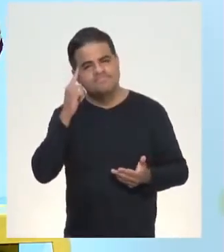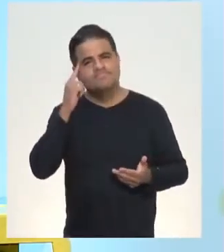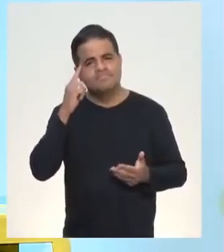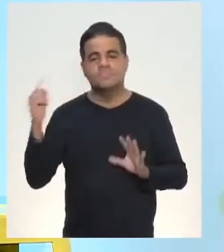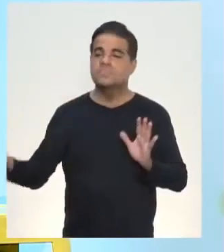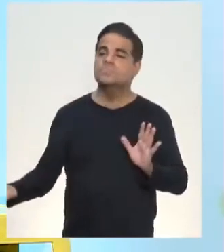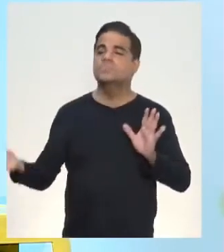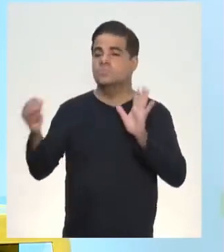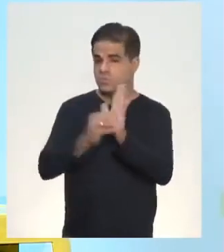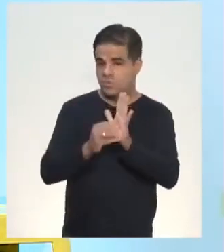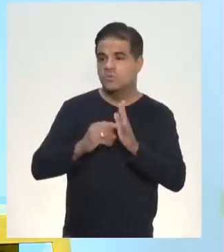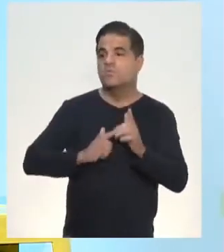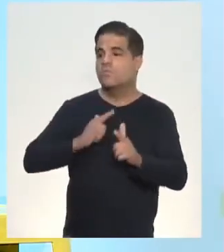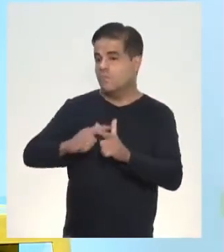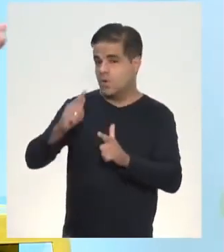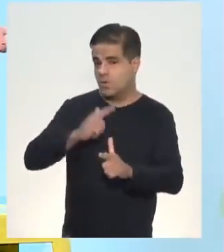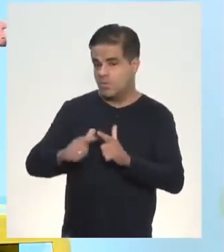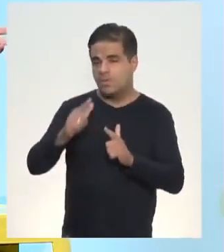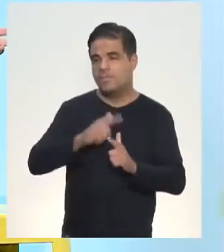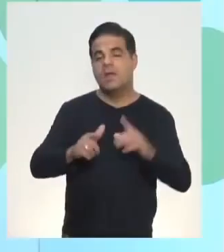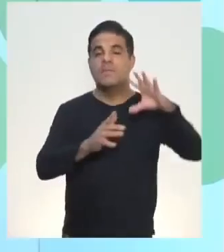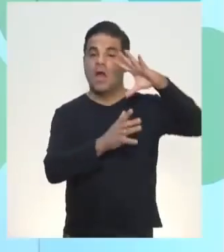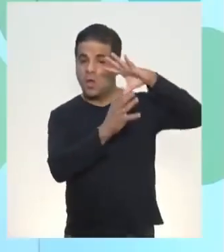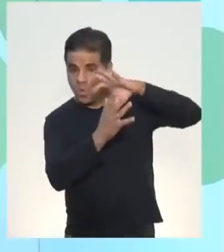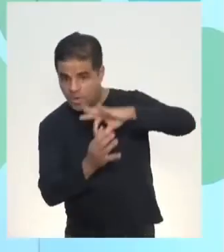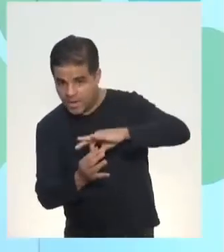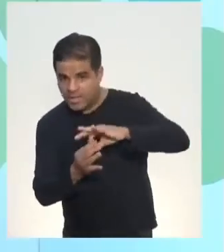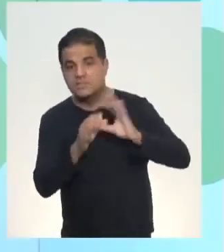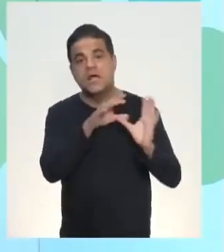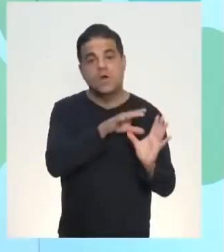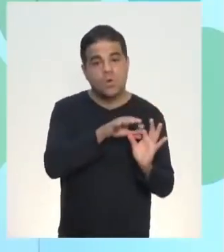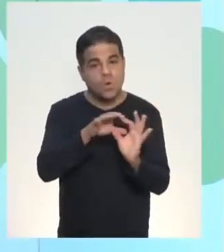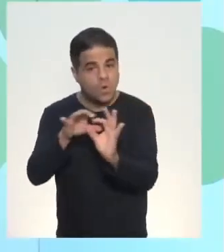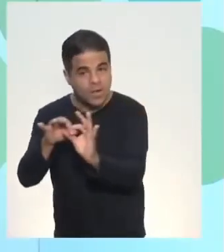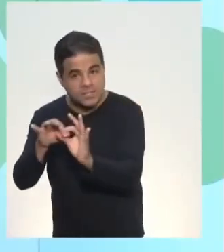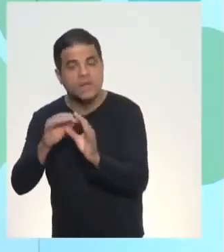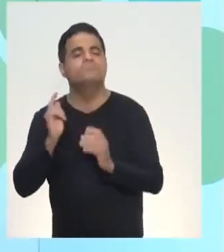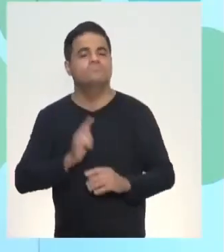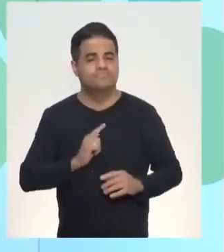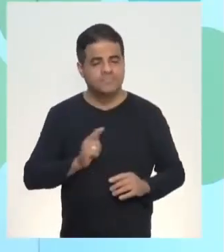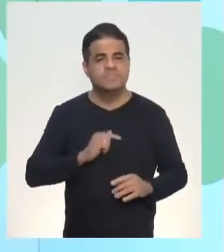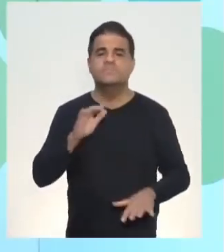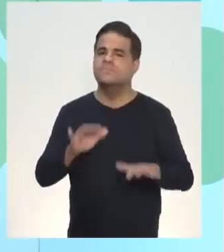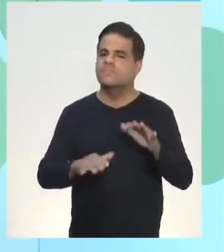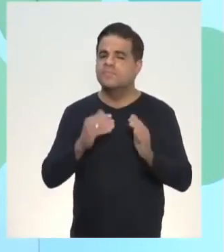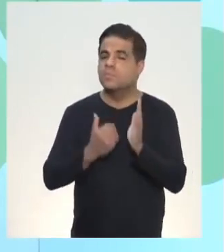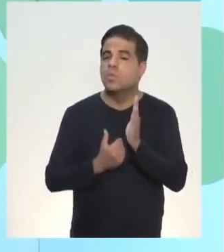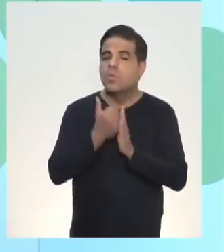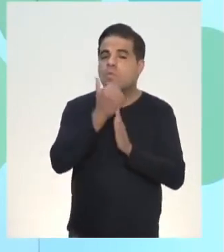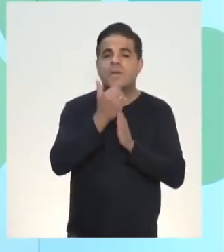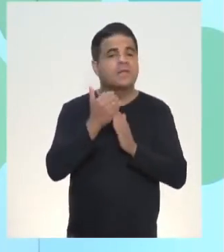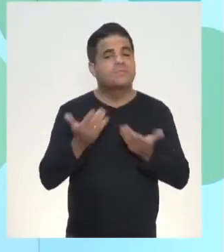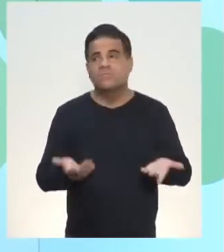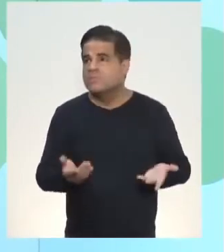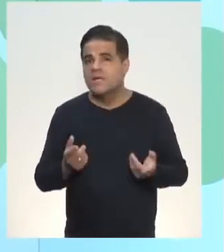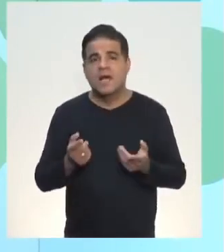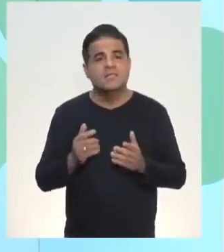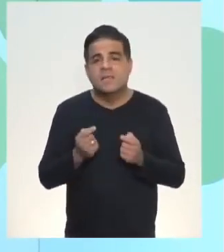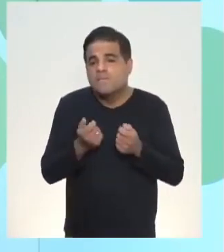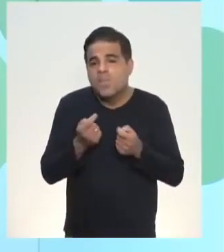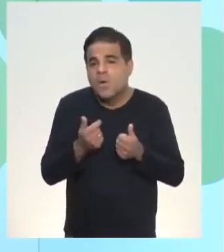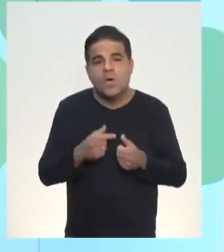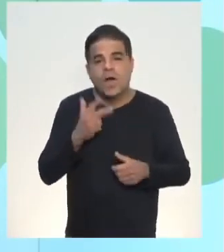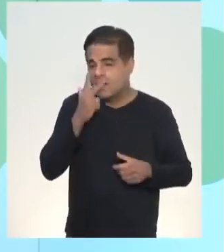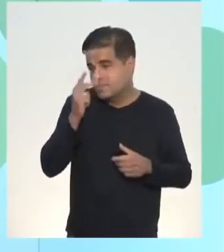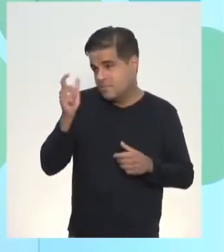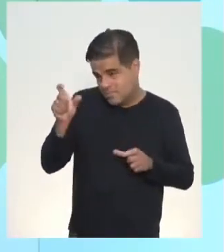eu tenho um problema de coesão e coerência. Mas é ambíguo também, porque às vezes o aumento é tão pequeno que eles estão reclamando. Eles querem